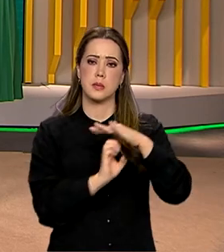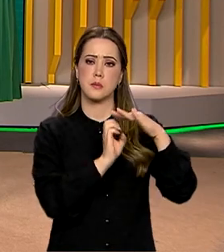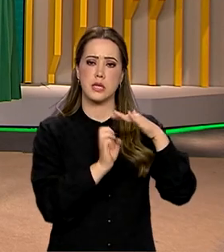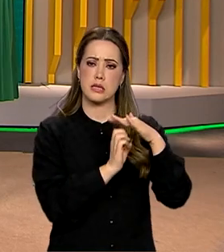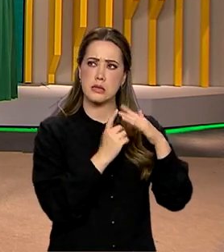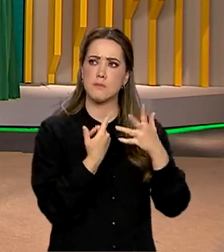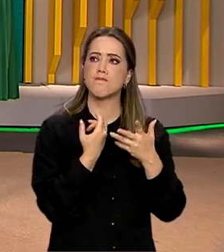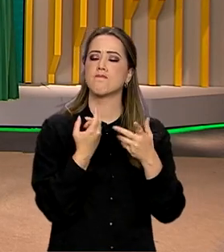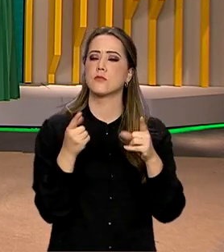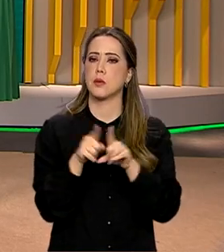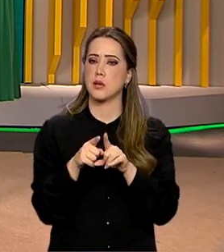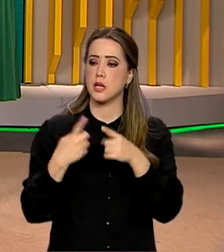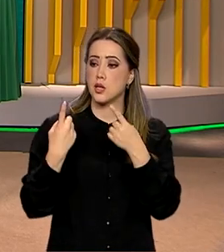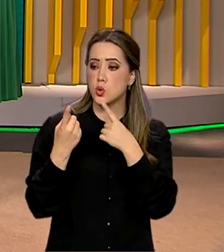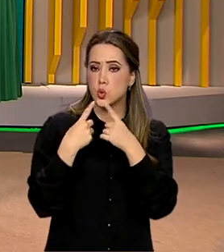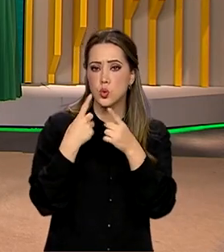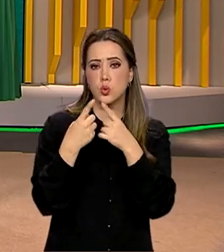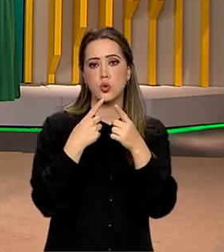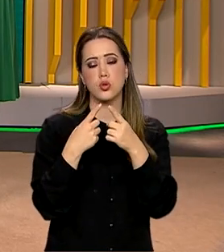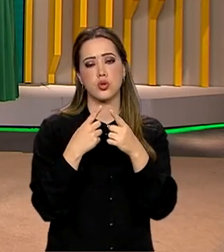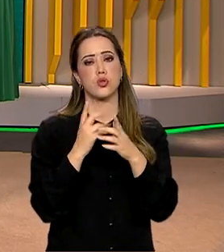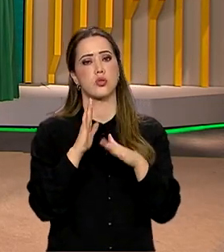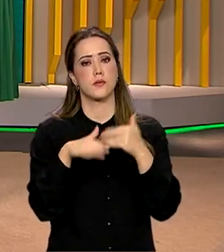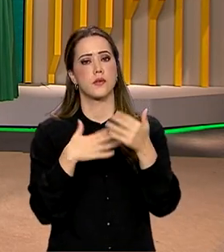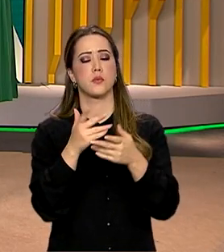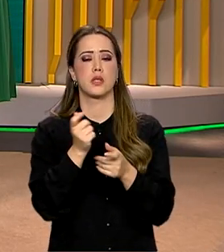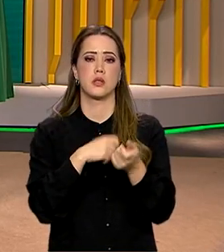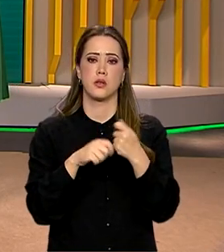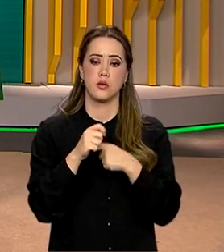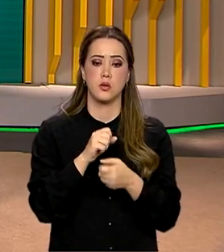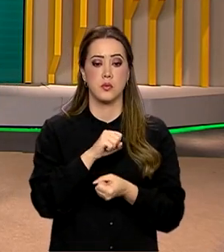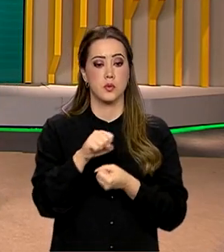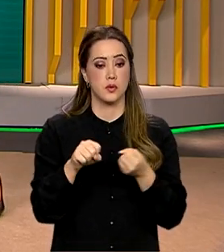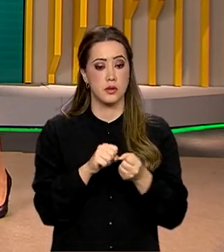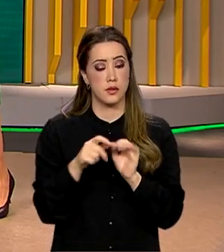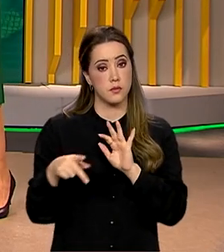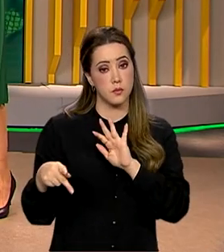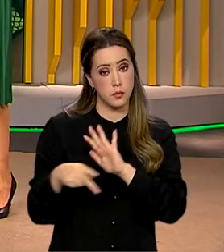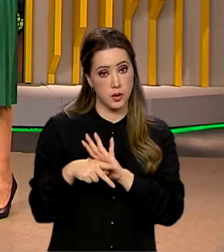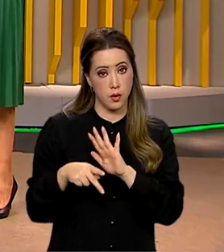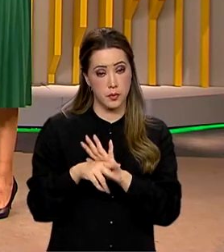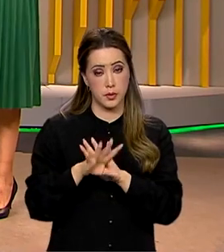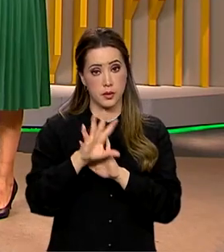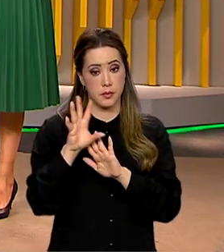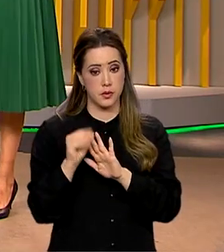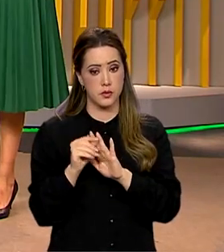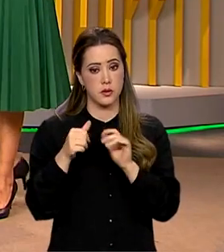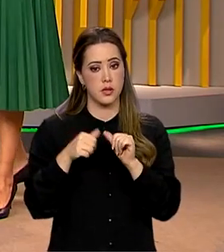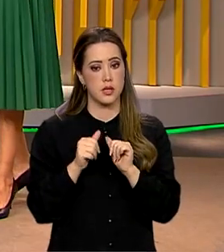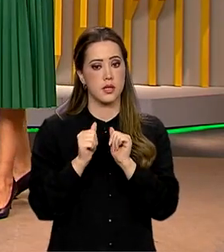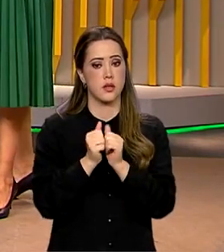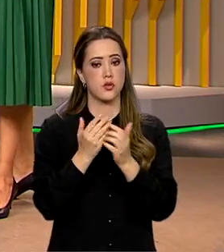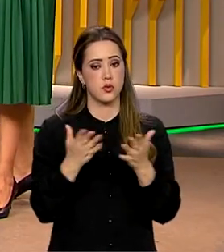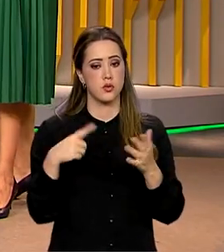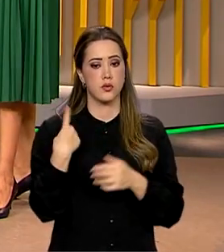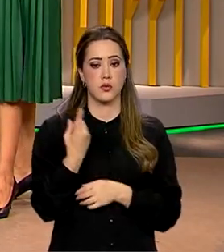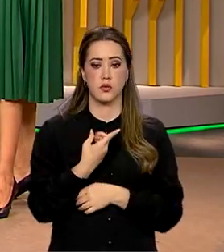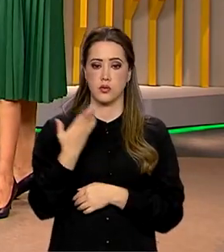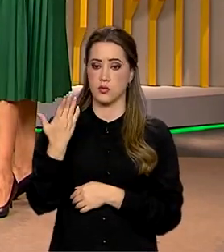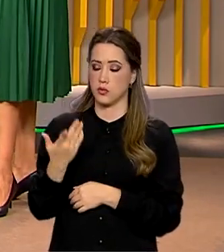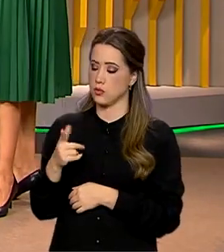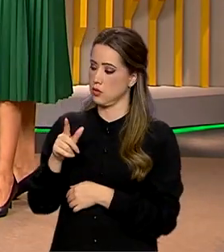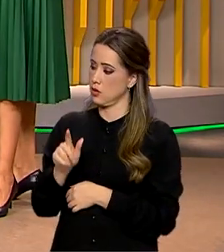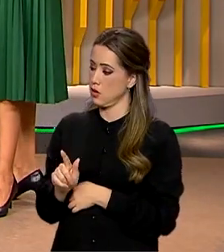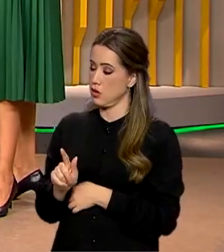debatem o desenvolvimento econômico sustentável da Amazônia. Quem já está por lá é a nossa enviada especial, Gabriela